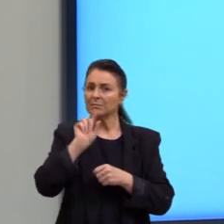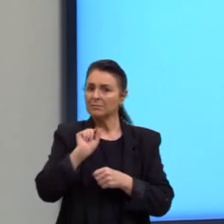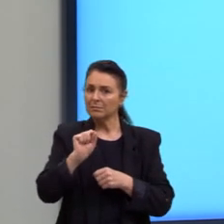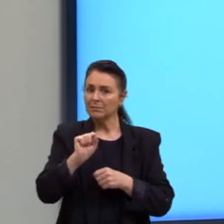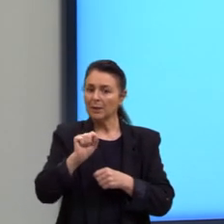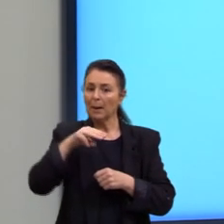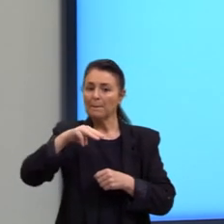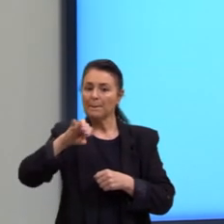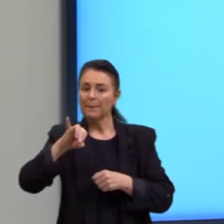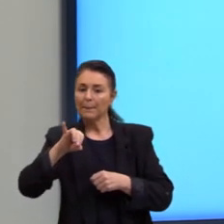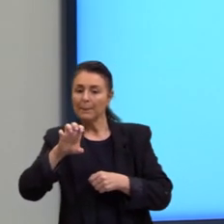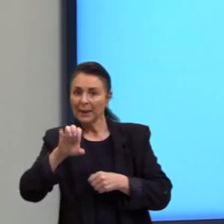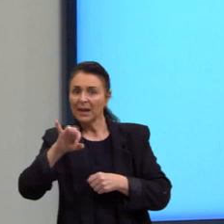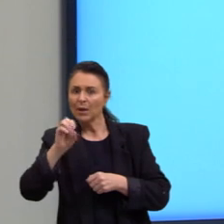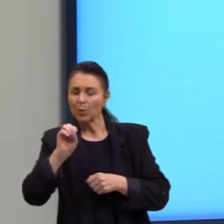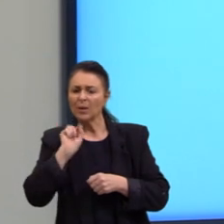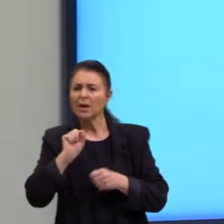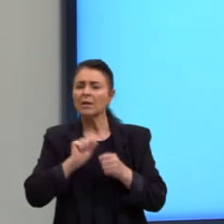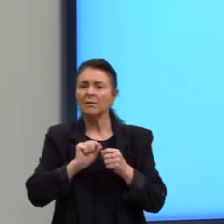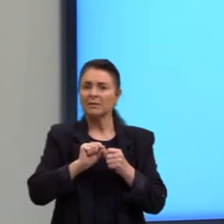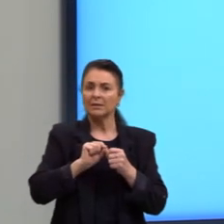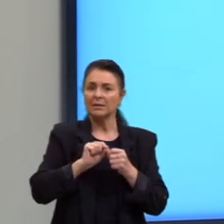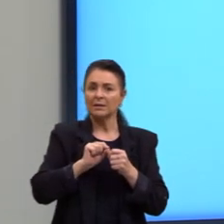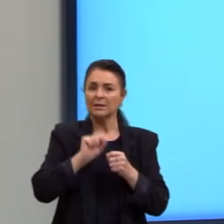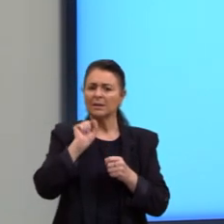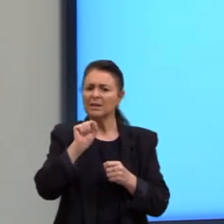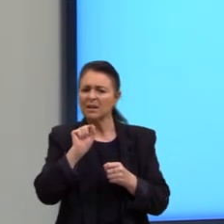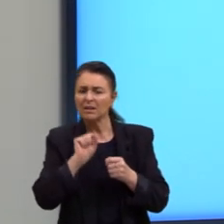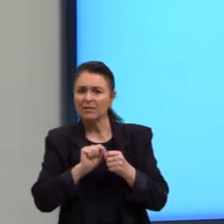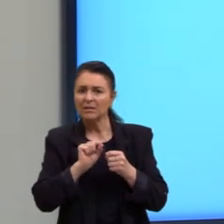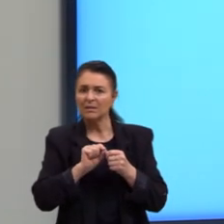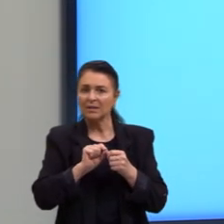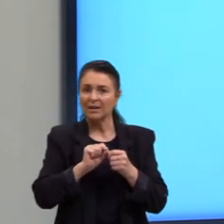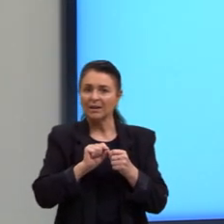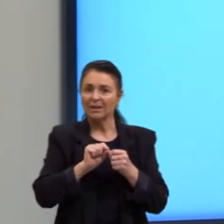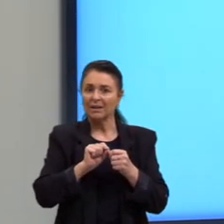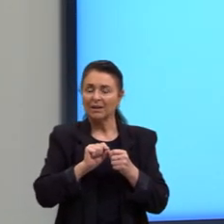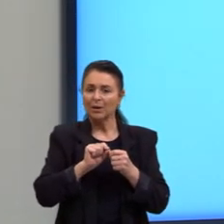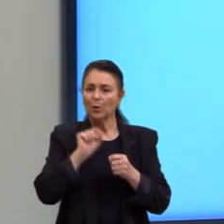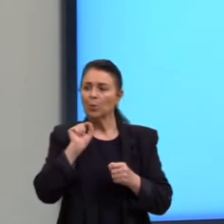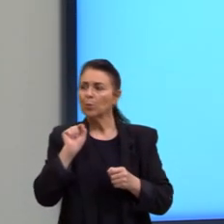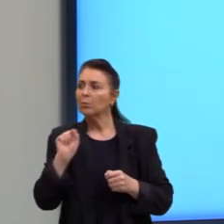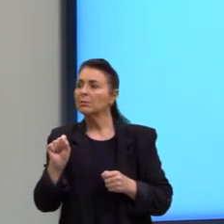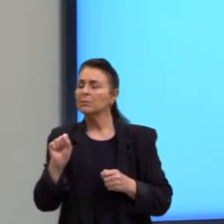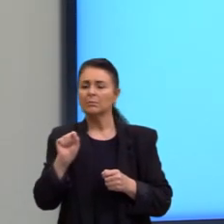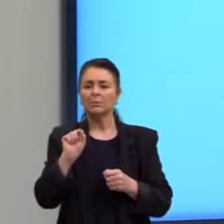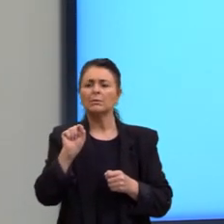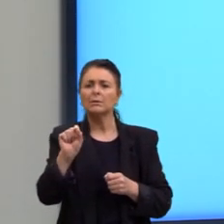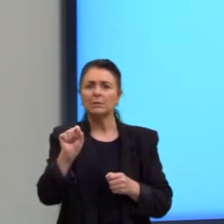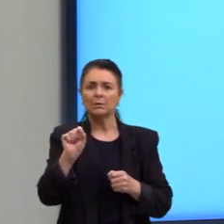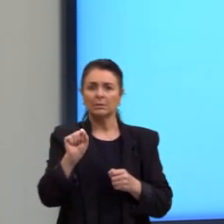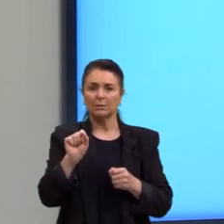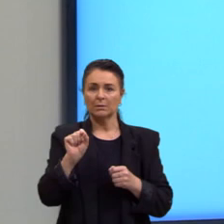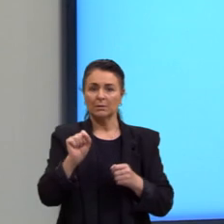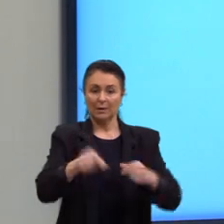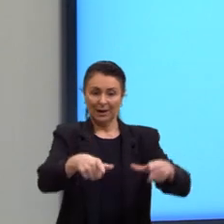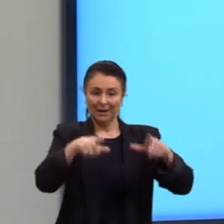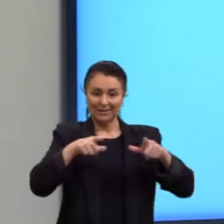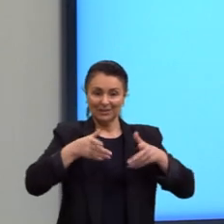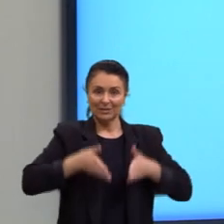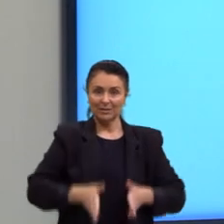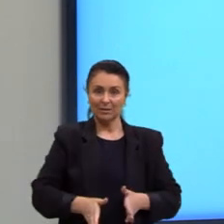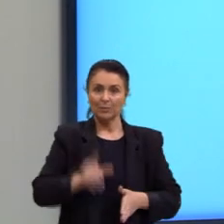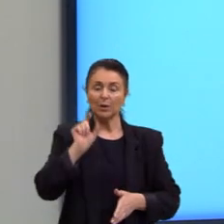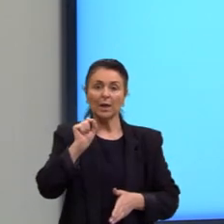o meio pelo qual quem vai executar, o meio pelo qual o quê antes disso? Certidão de Nascimento. Quem vai